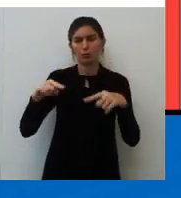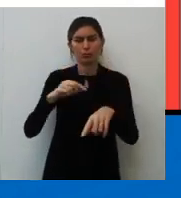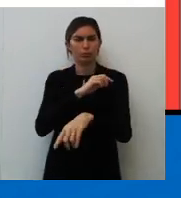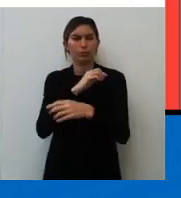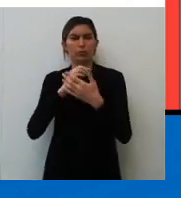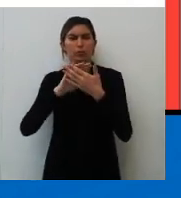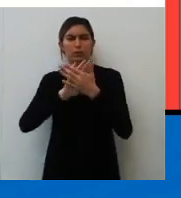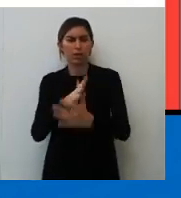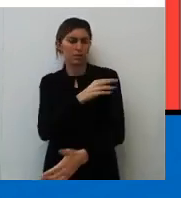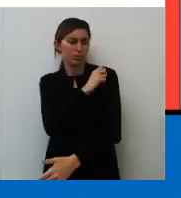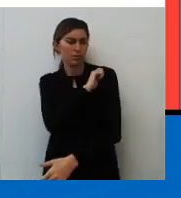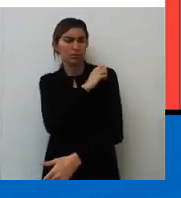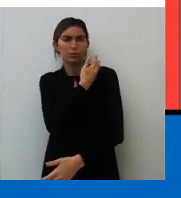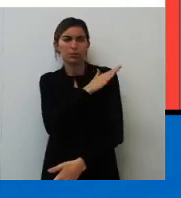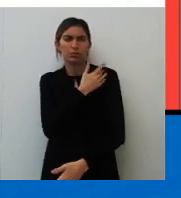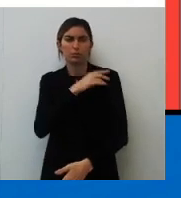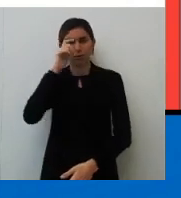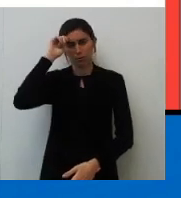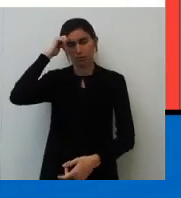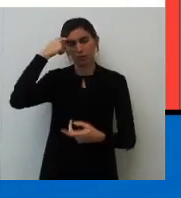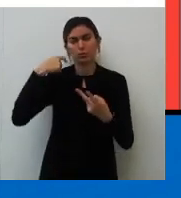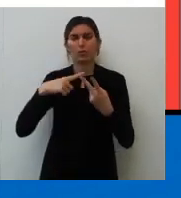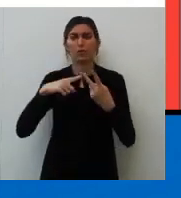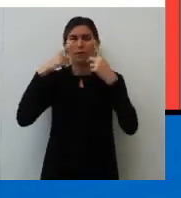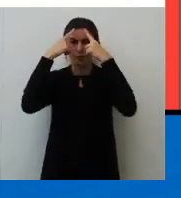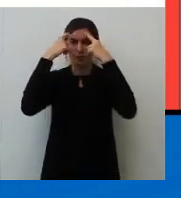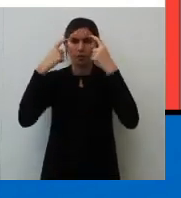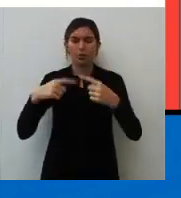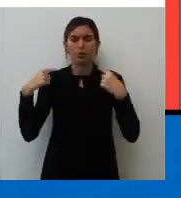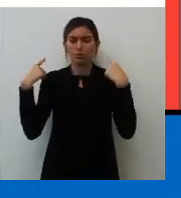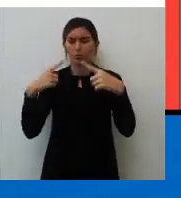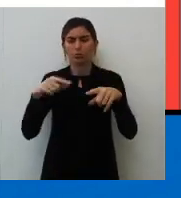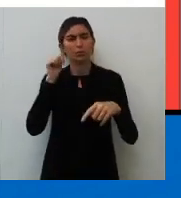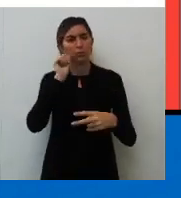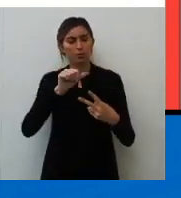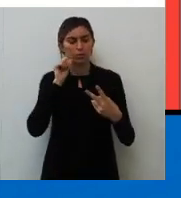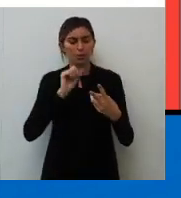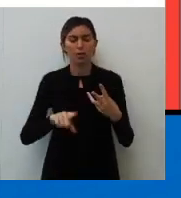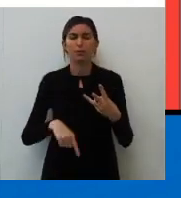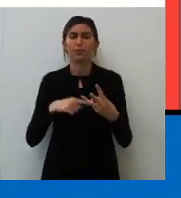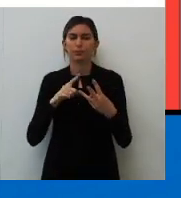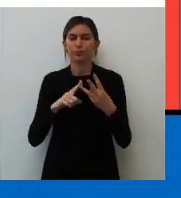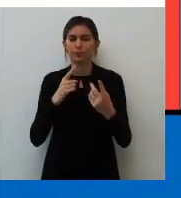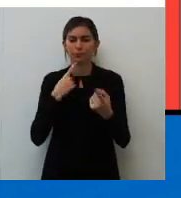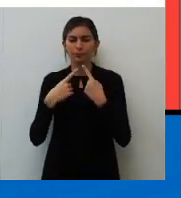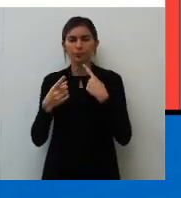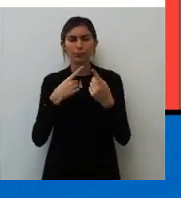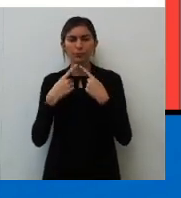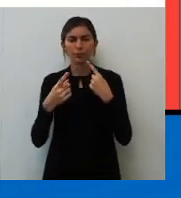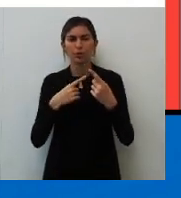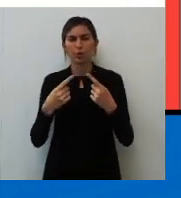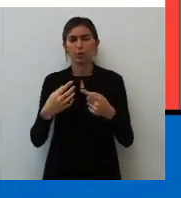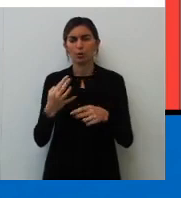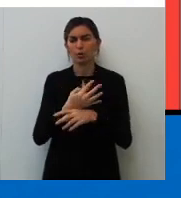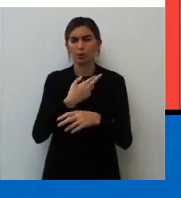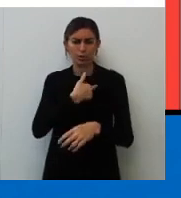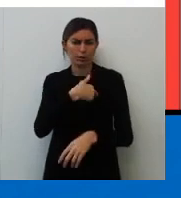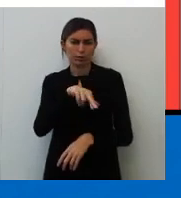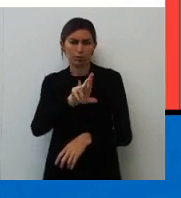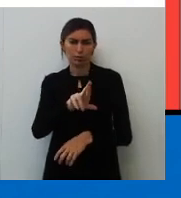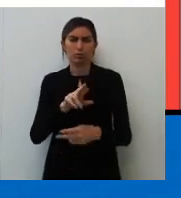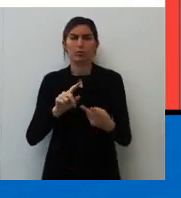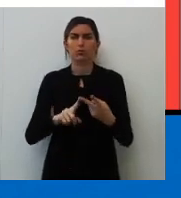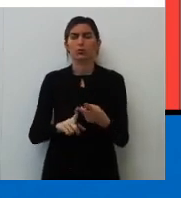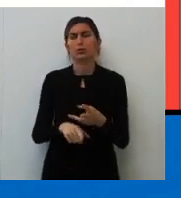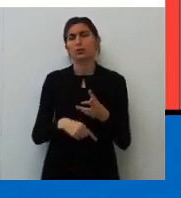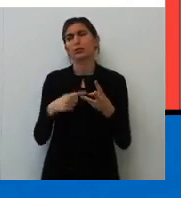racismo, a violência contra a mulher. Já trouxe a discussão sobre intolerância religiosa.